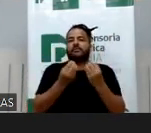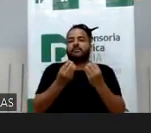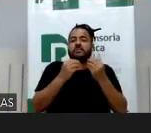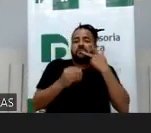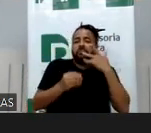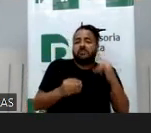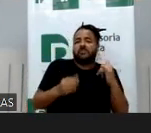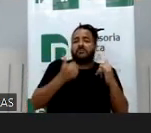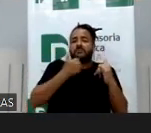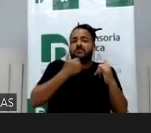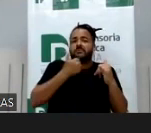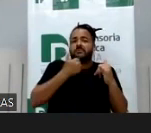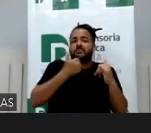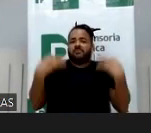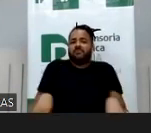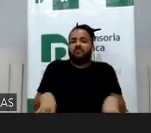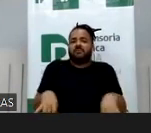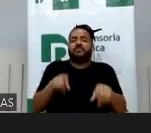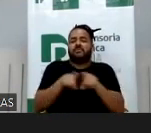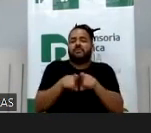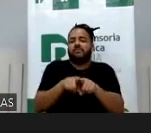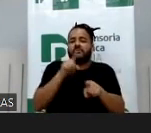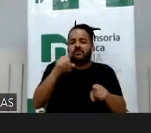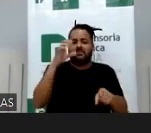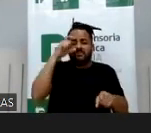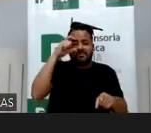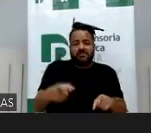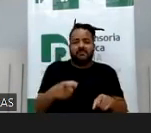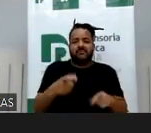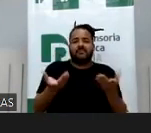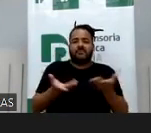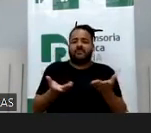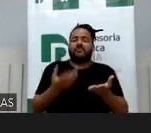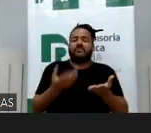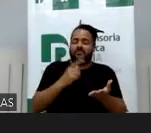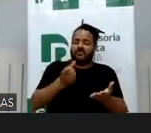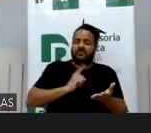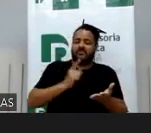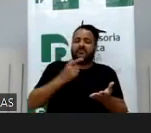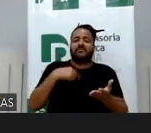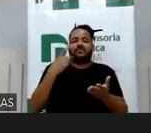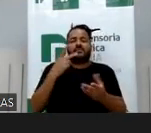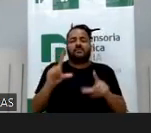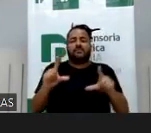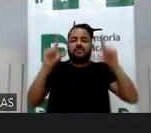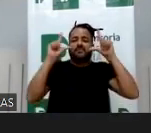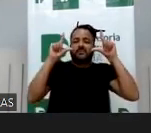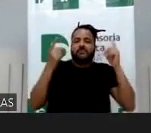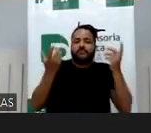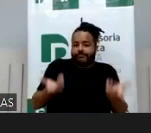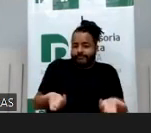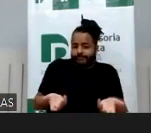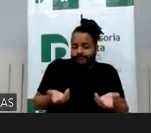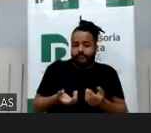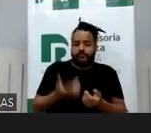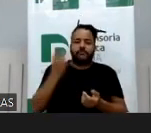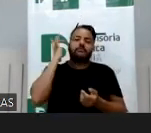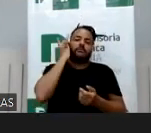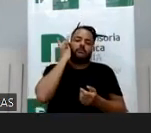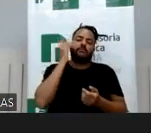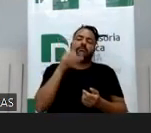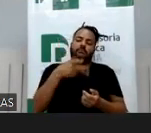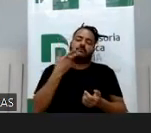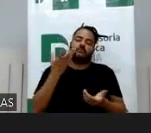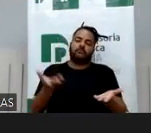certo, qual o melhor interesse da criança naquele, naquela bola dividida, é ter a imagem exposta ou não, aí eu acho que depende do nível,